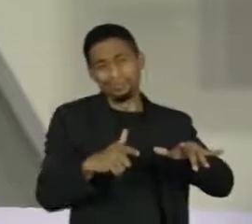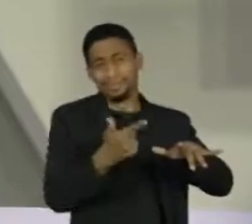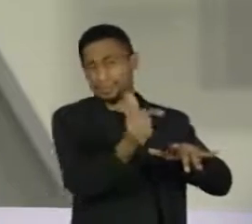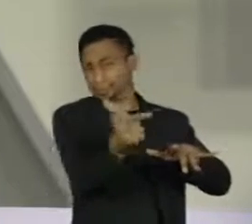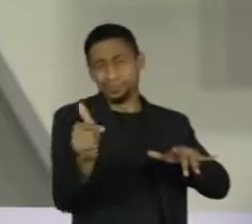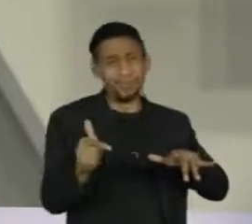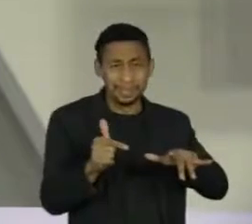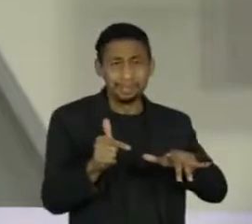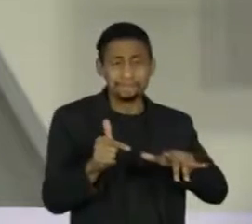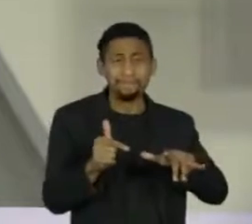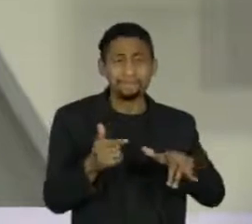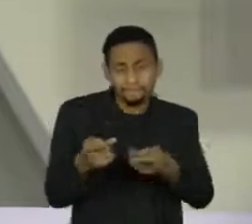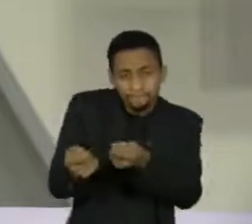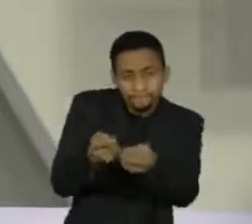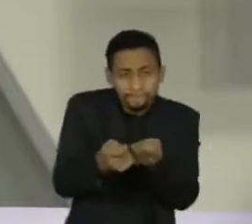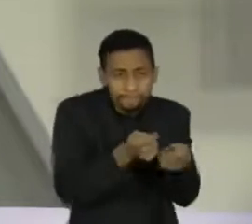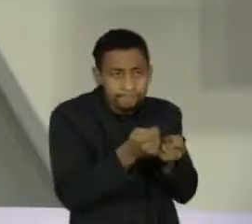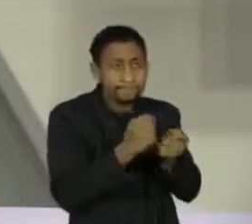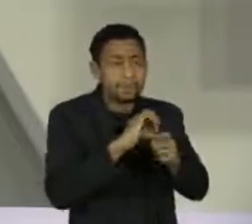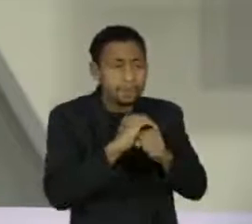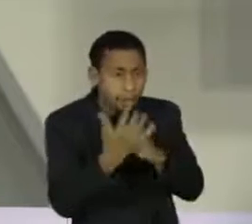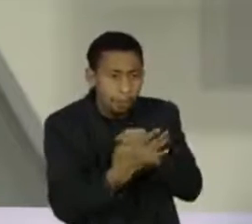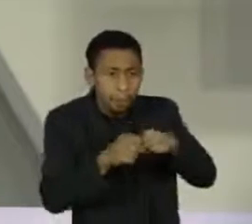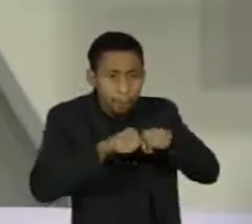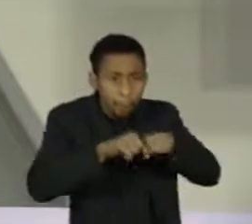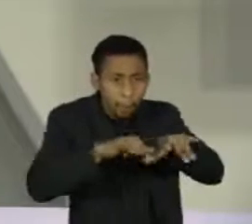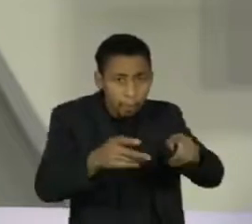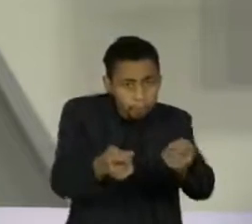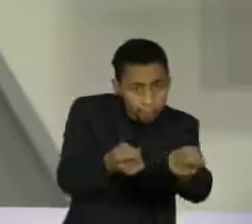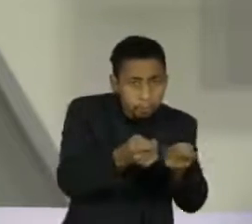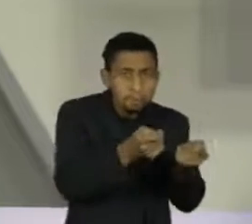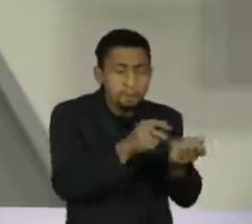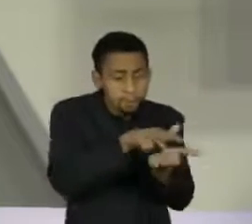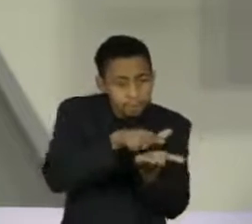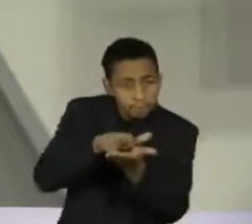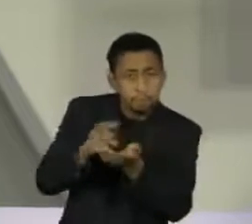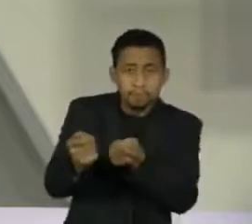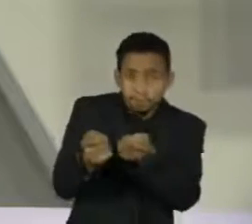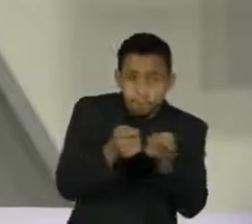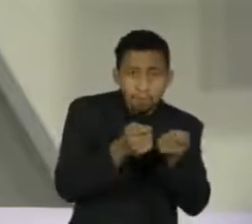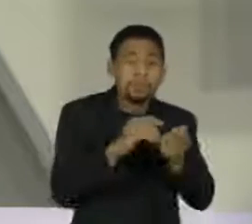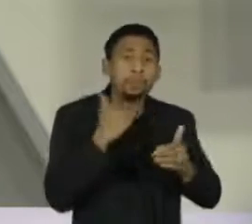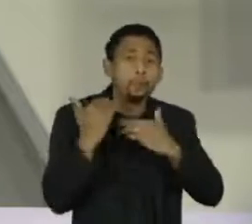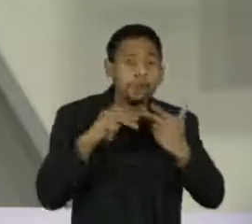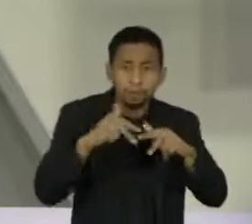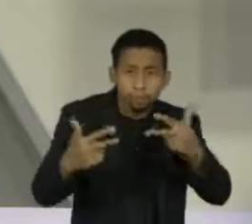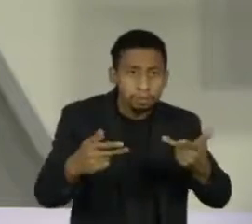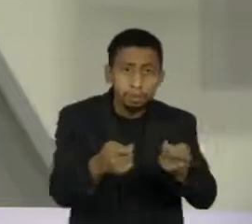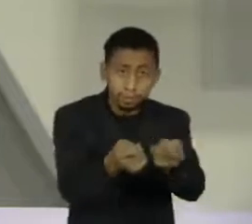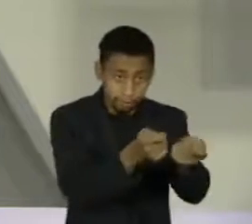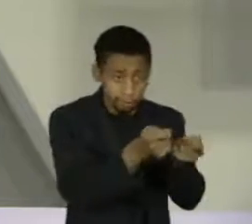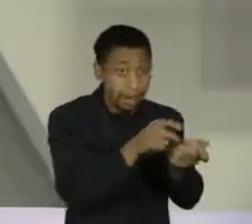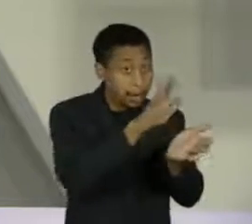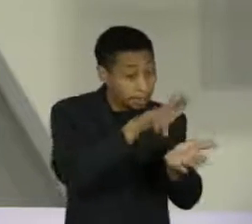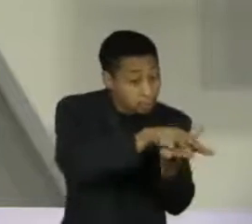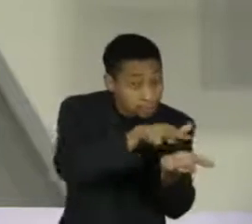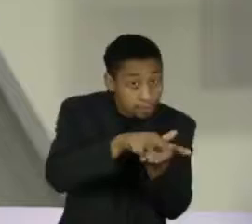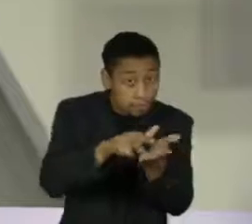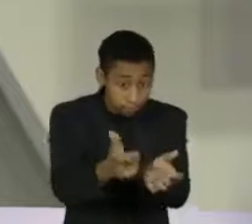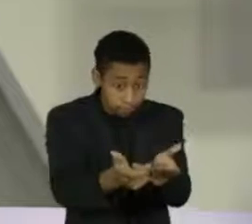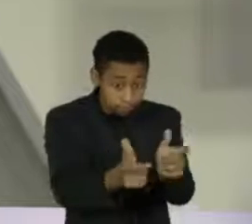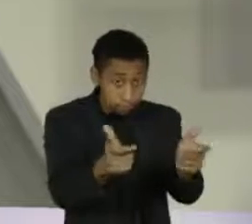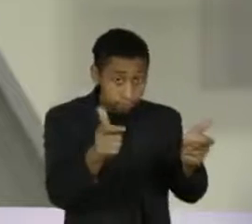no número de casos e óbitos e explicou que o aumento da taxa de ocupação de leitos de UTI pela doença se dá por conta da